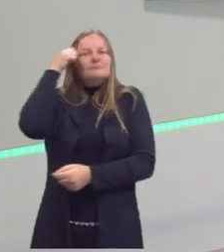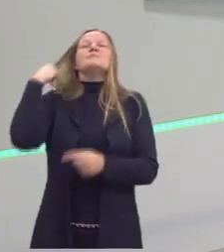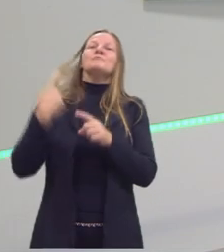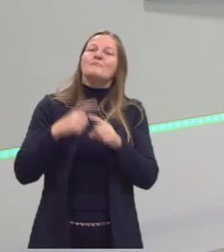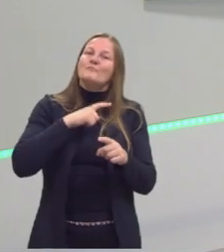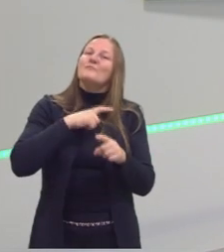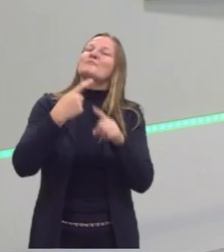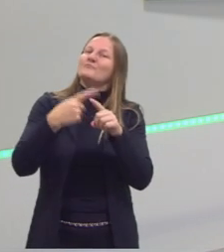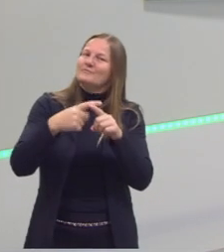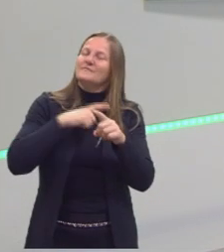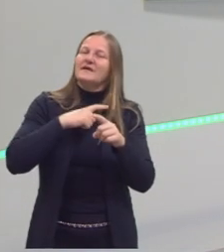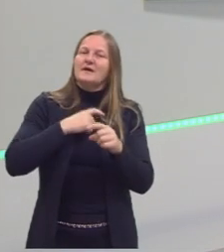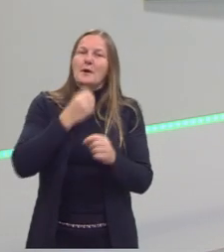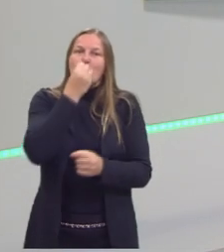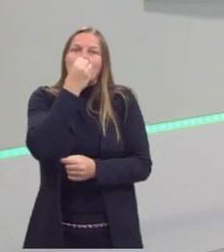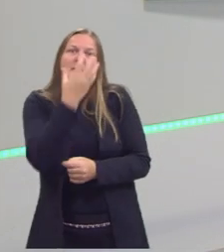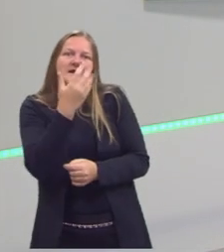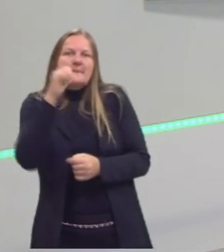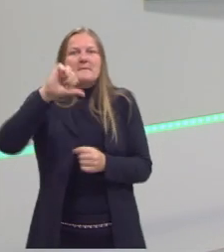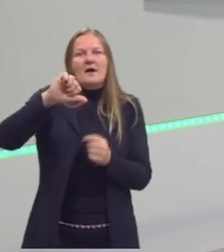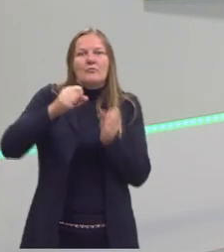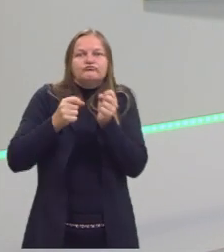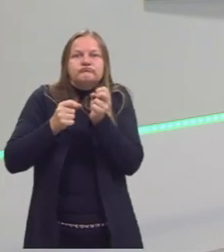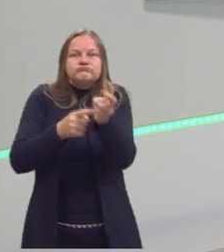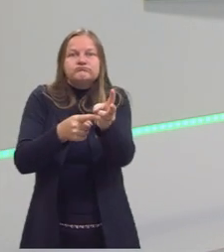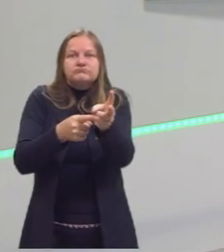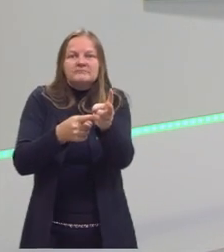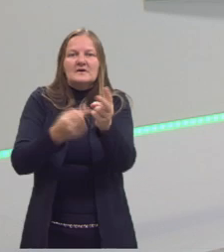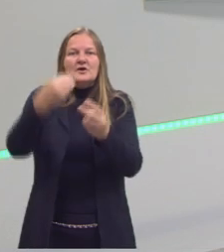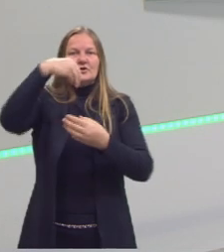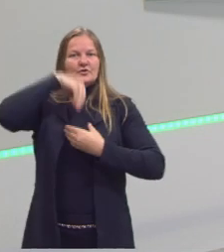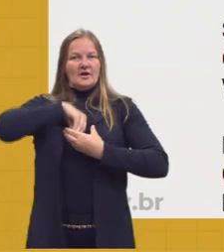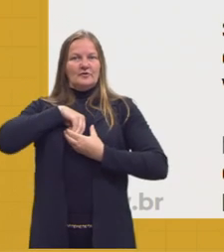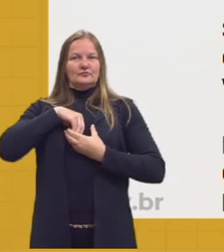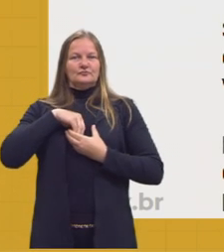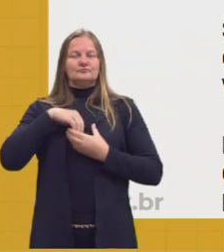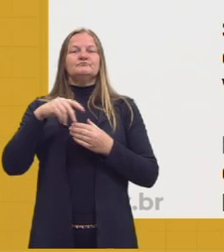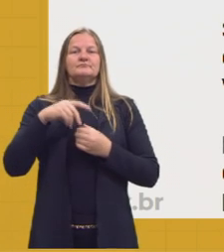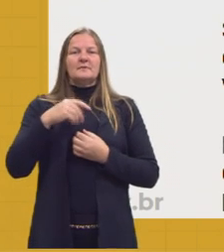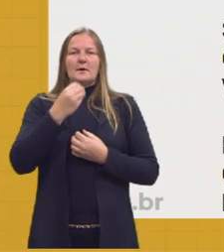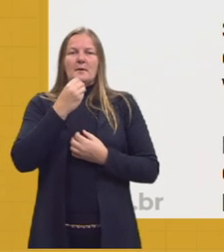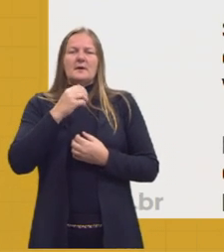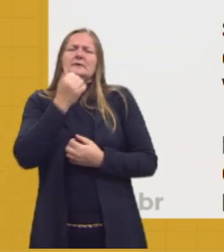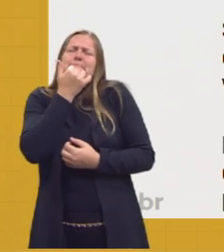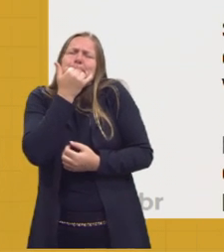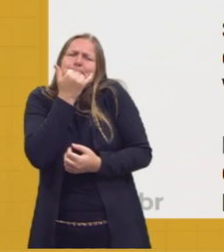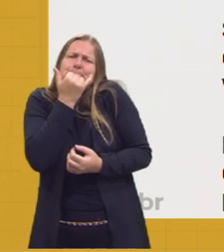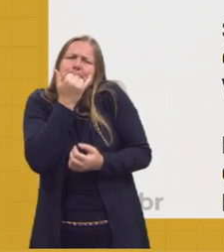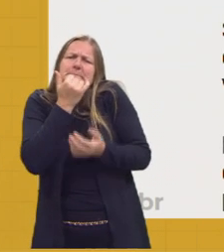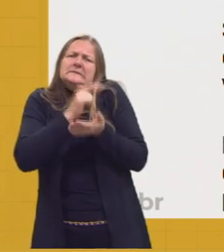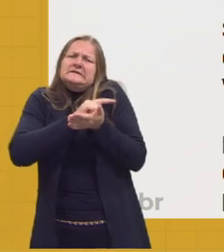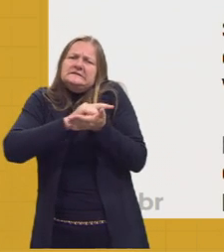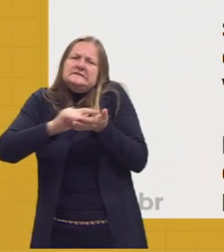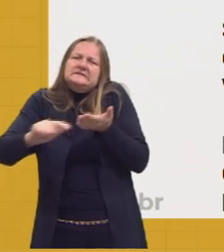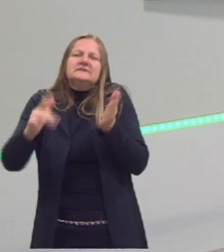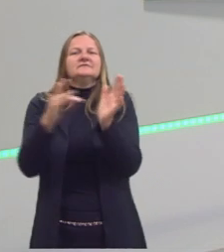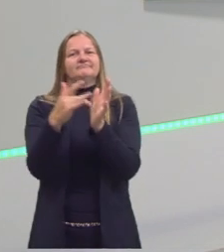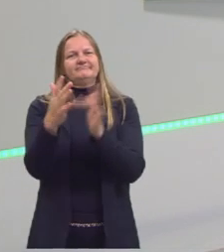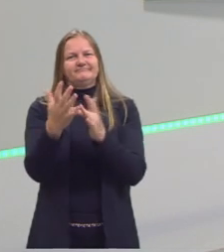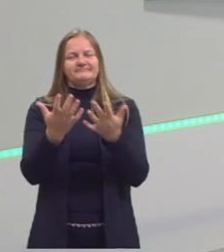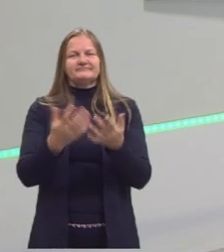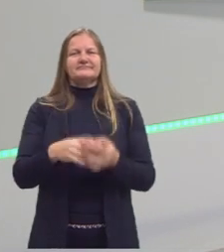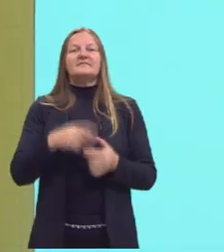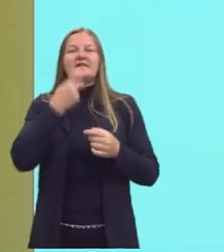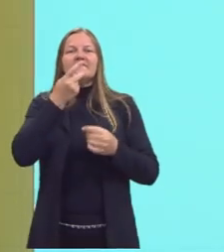tem aquela questão do bem e do mal, da fé dentro dele, e ele pede perdão a Jesus Cristo. Então ele diz,